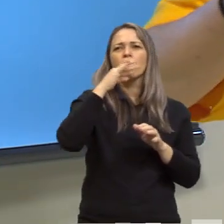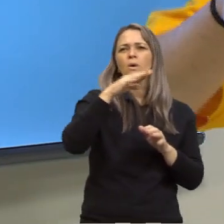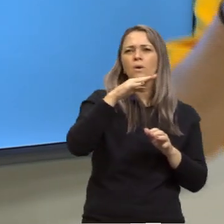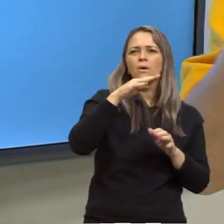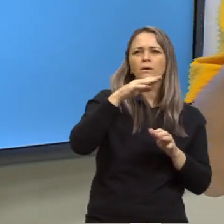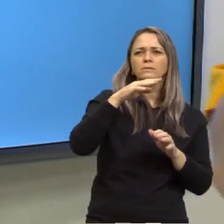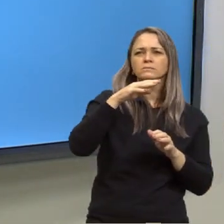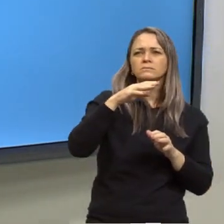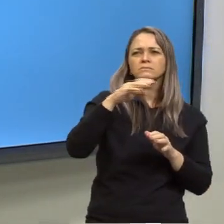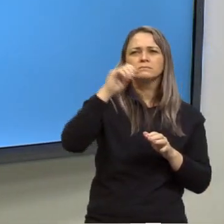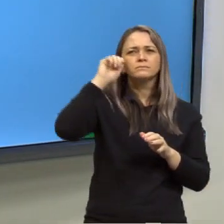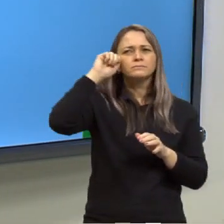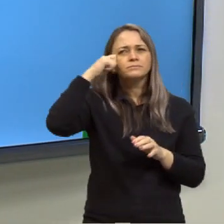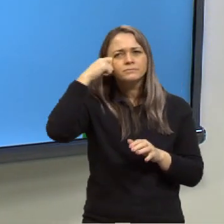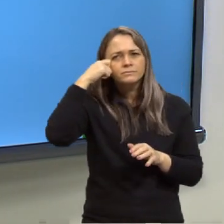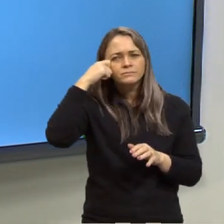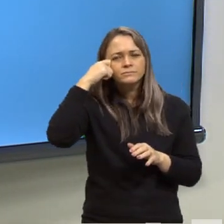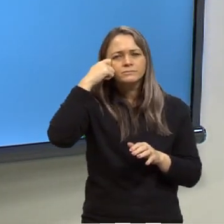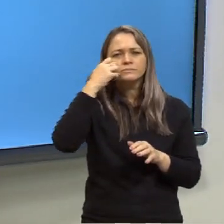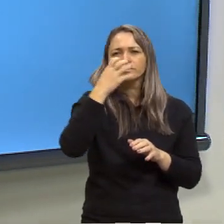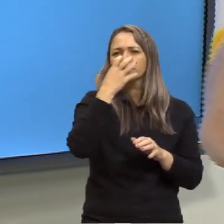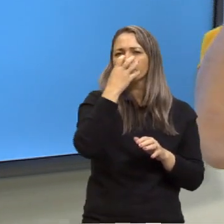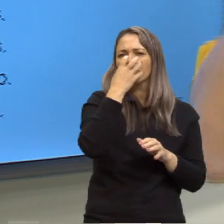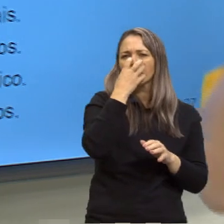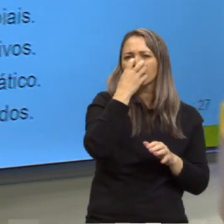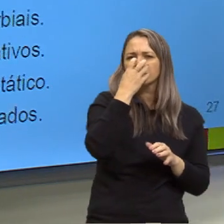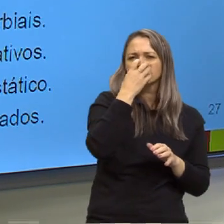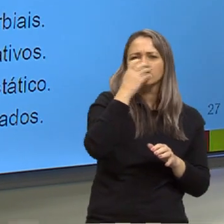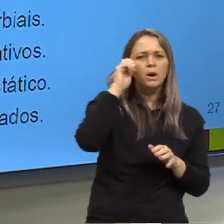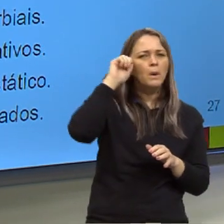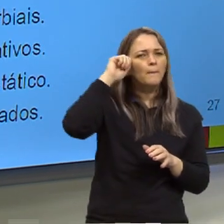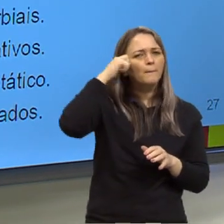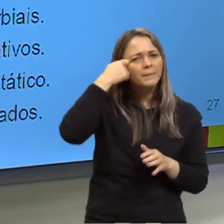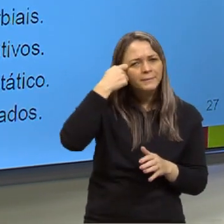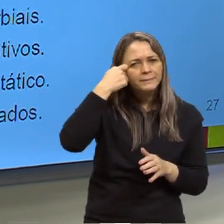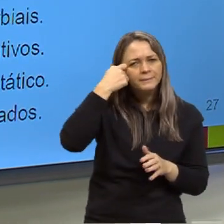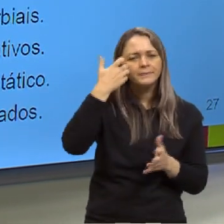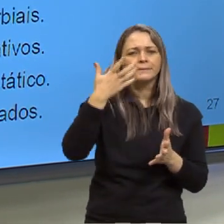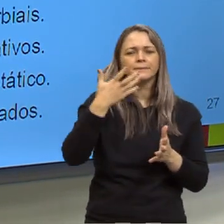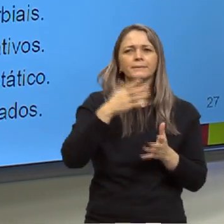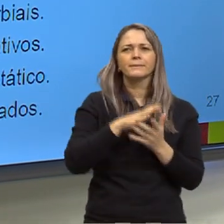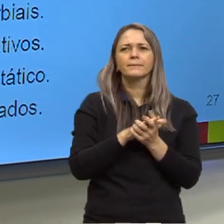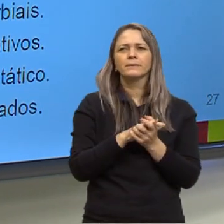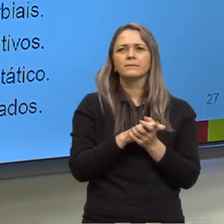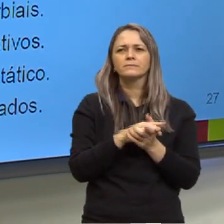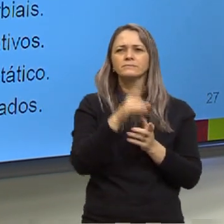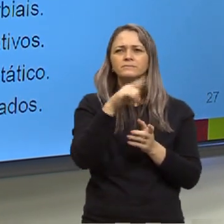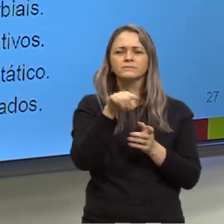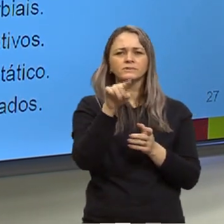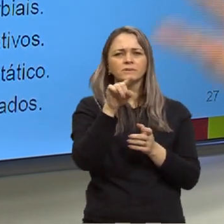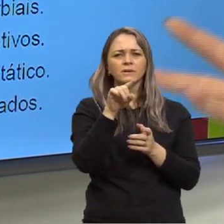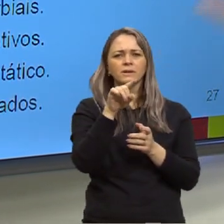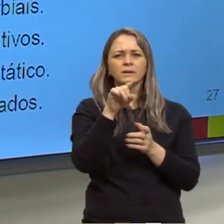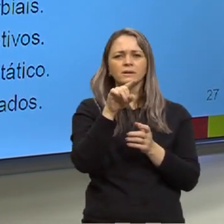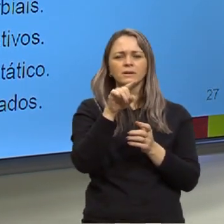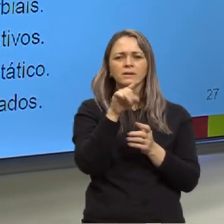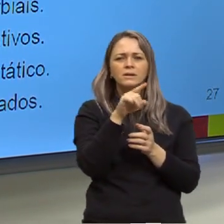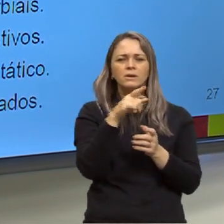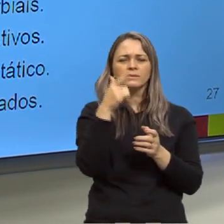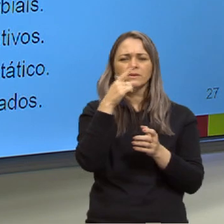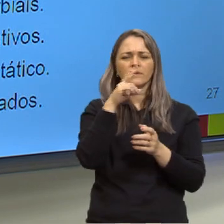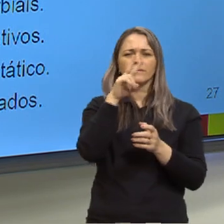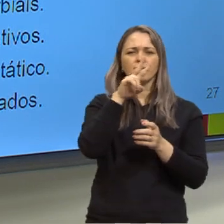quando eu digo assim um cachorro cor de carvão vocês na cabeça de vocês precisam conseguir